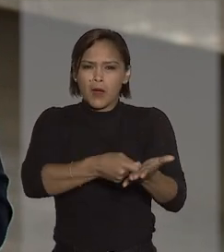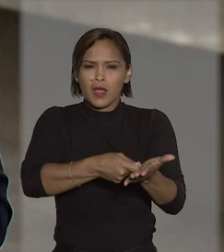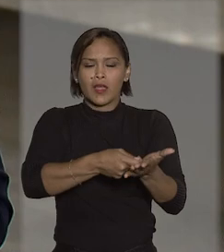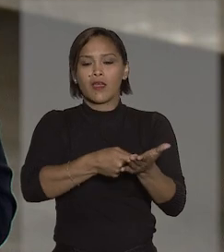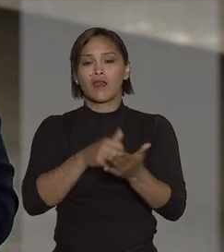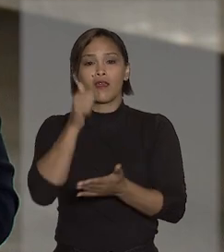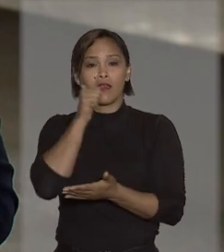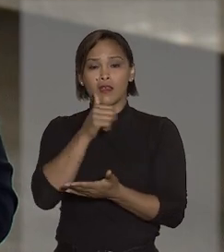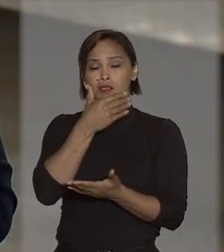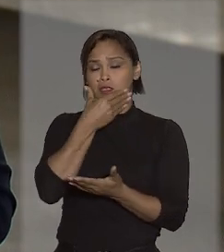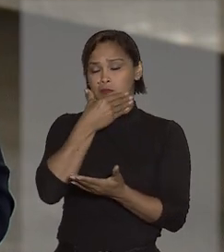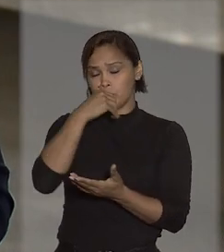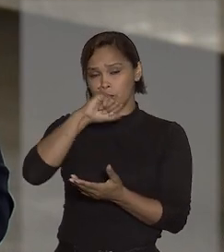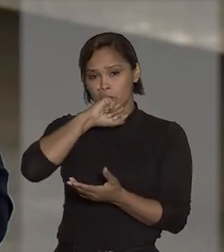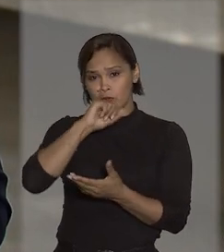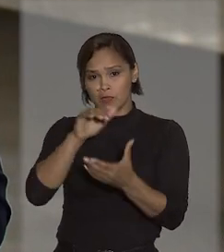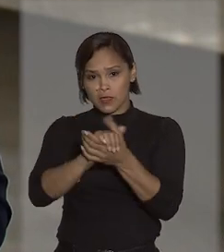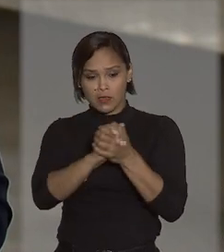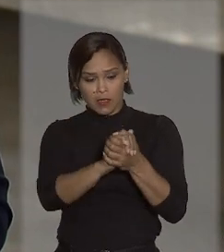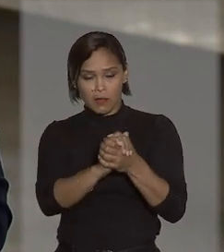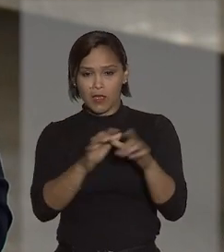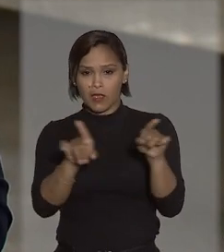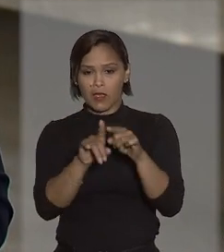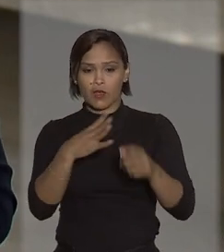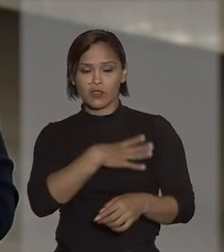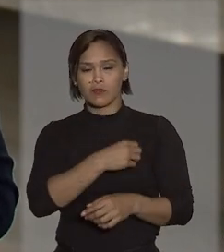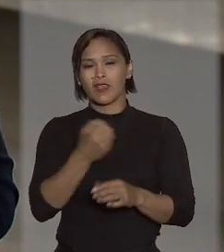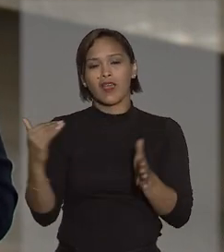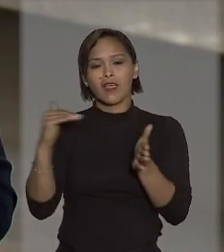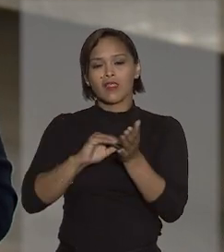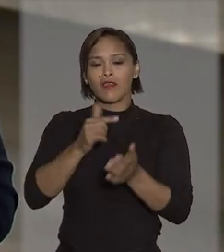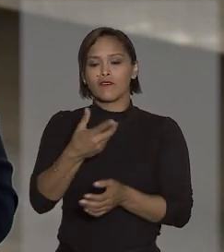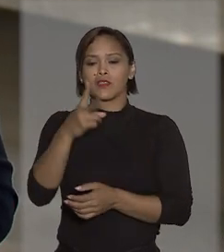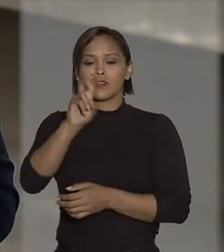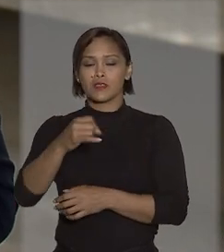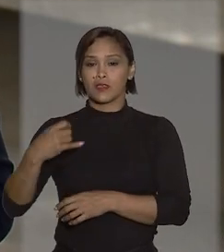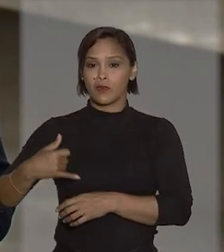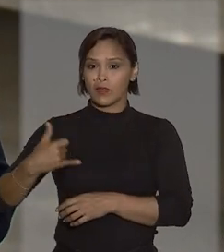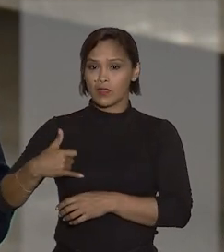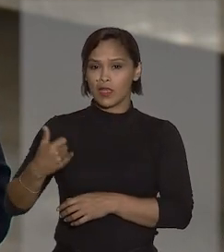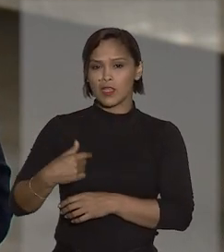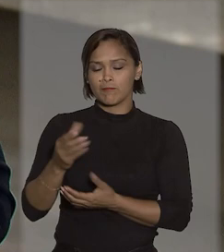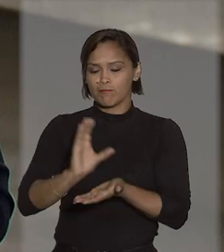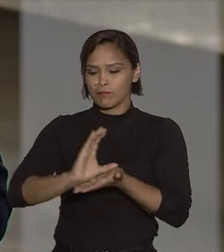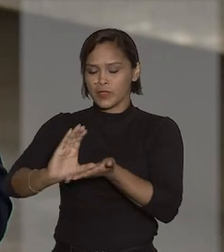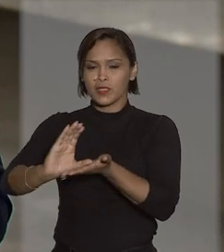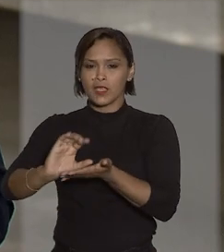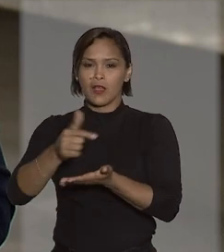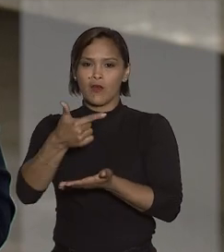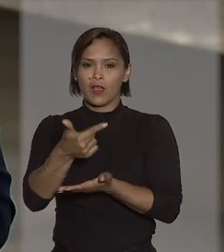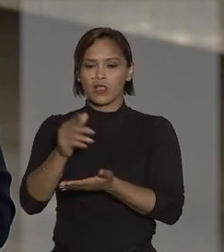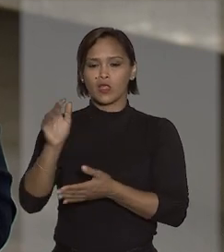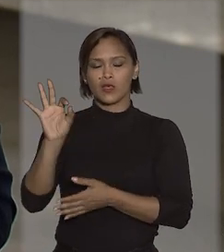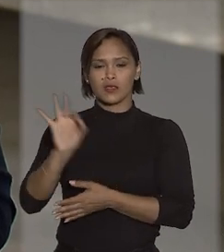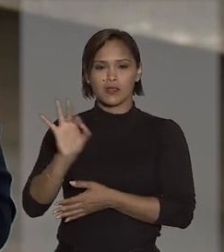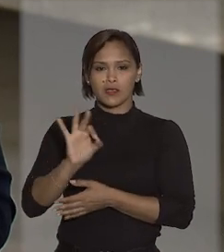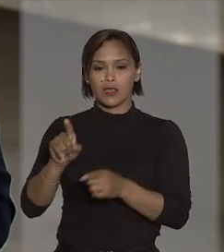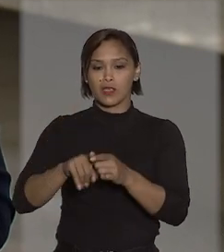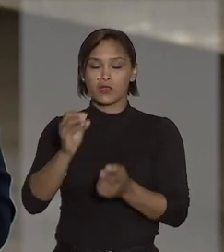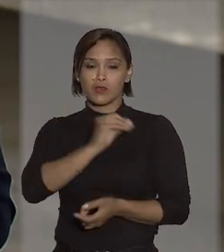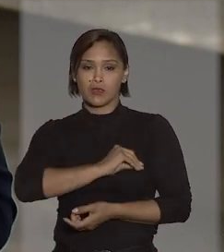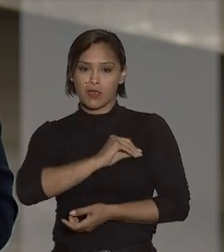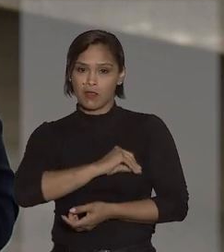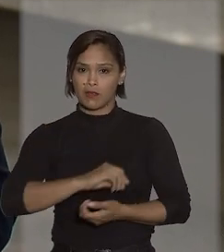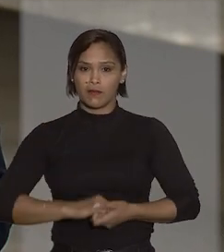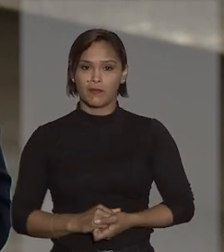companheira e aos filhos de Amarildo, até que eles completem 25 anos de idade, pensão equivalente a dois terços do salário